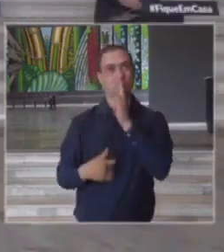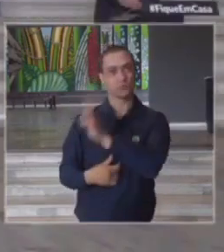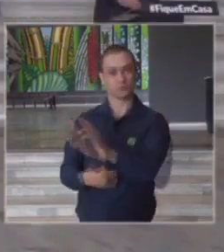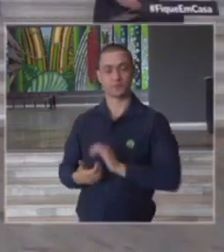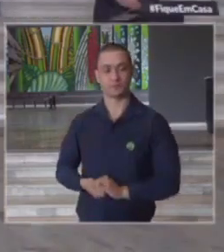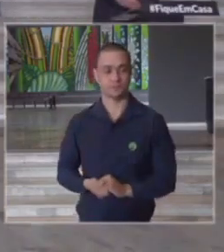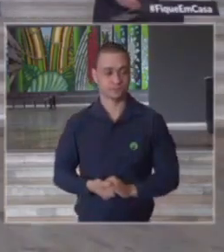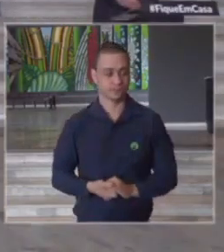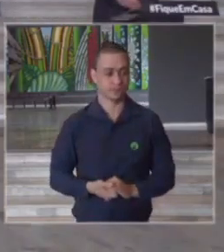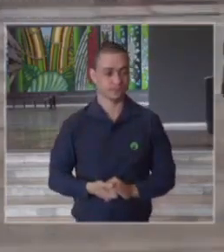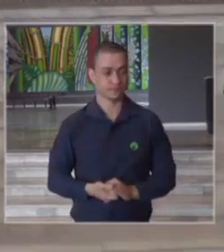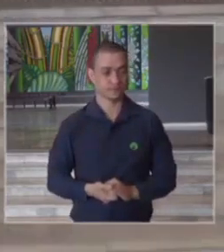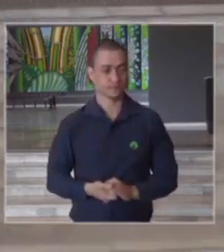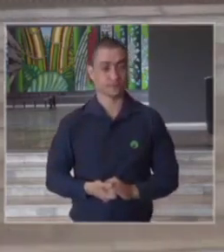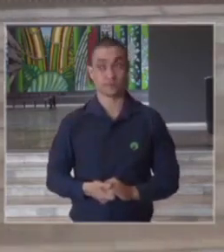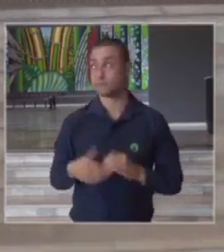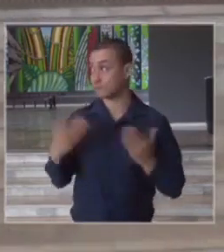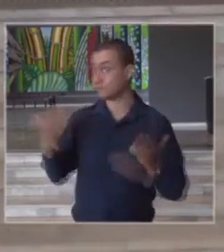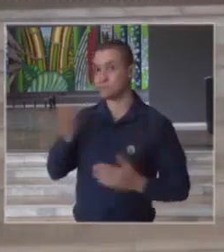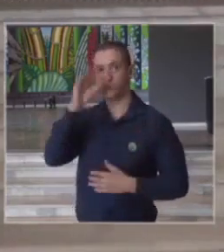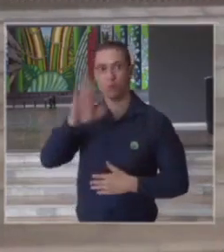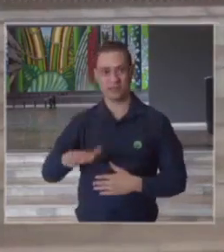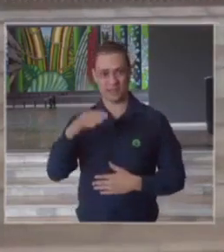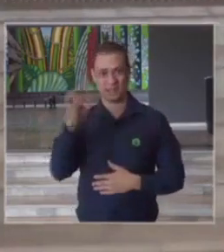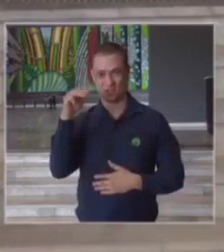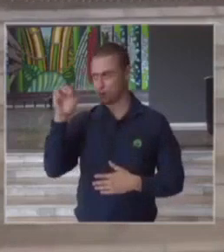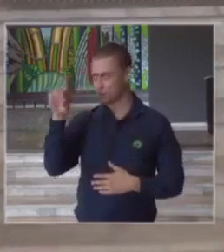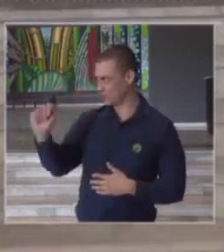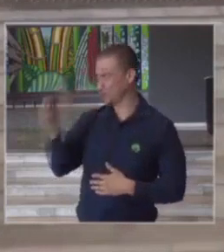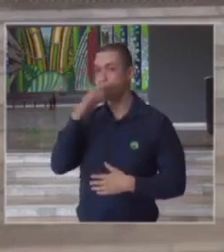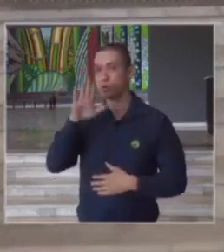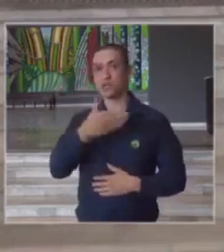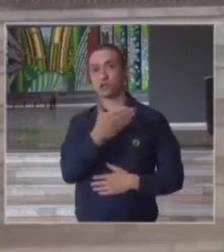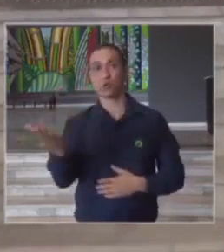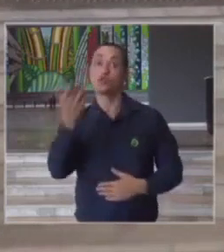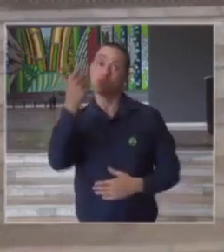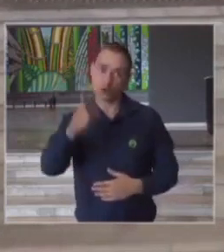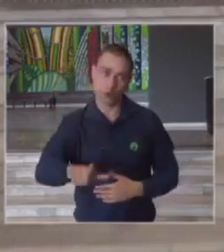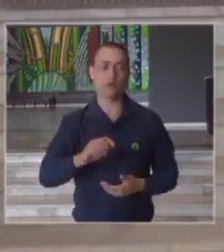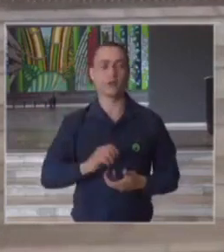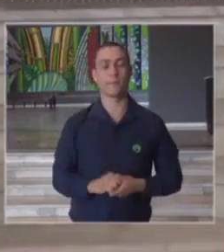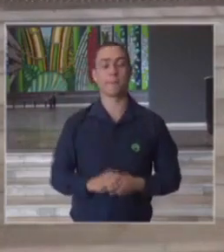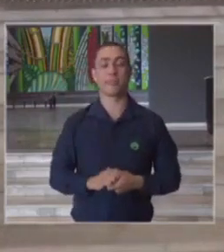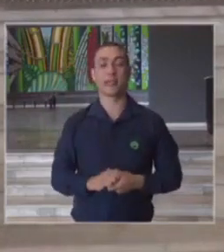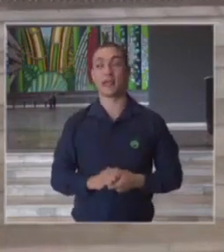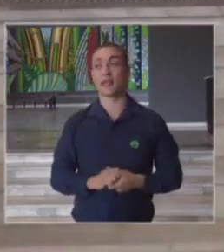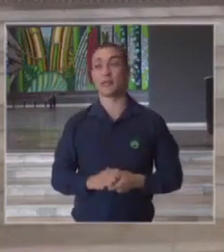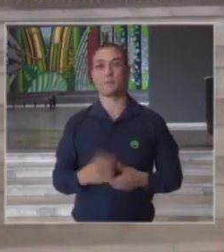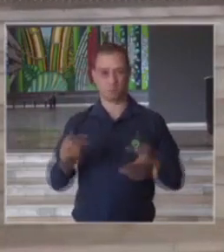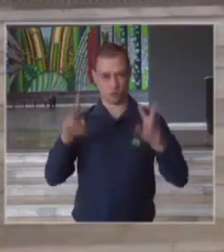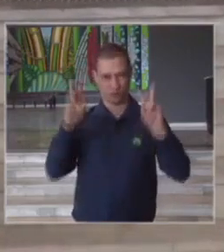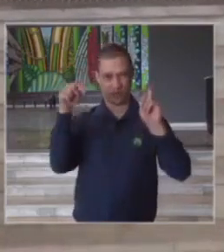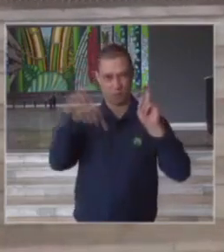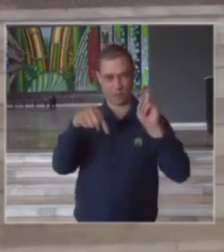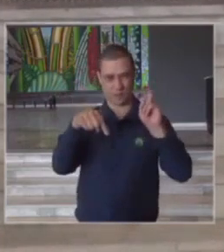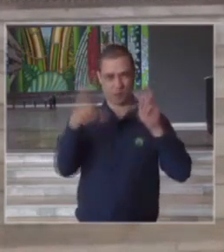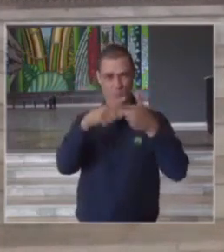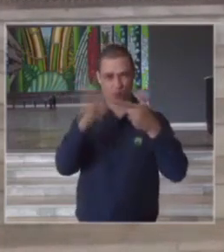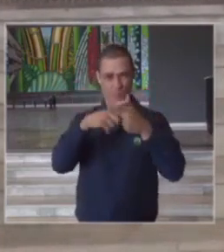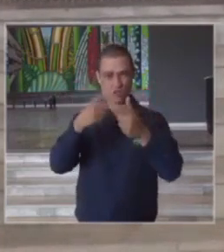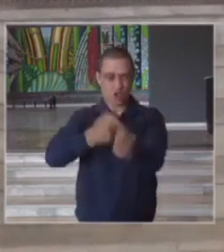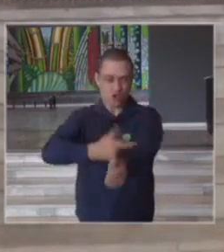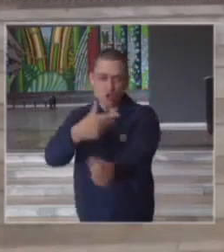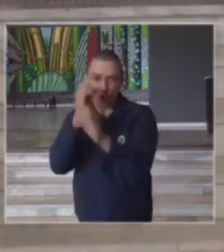Guerma boa tarde Amanda boa tarde a todos novamente com relação à questão dos